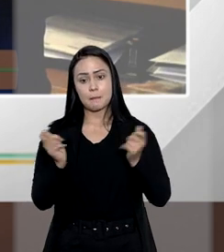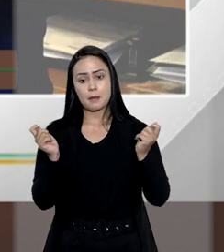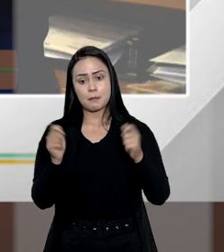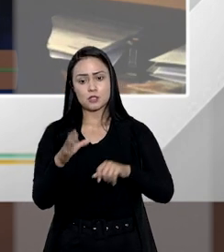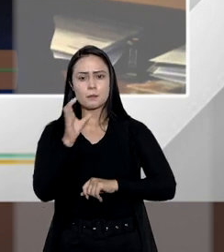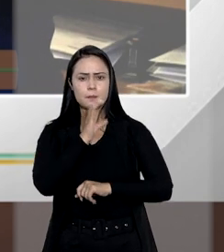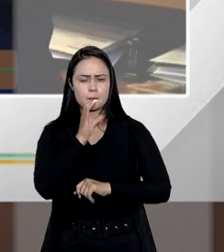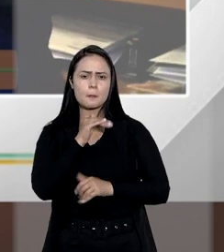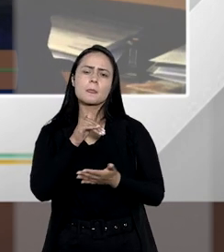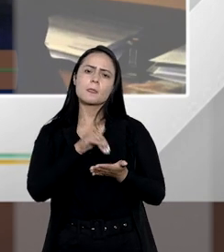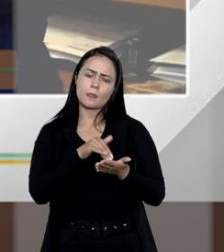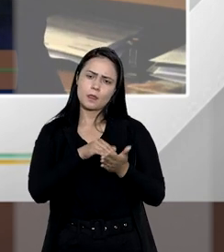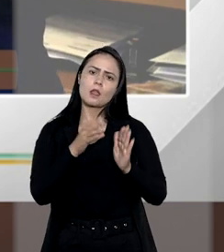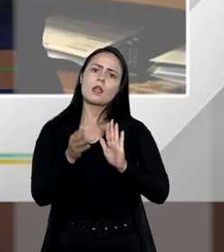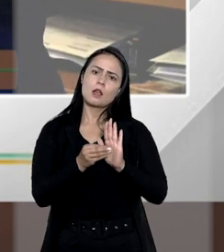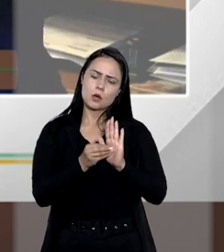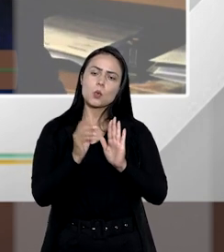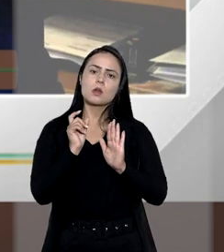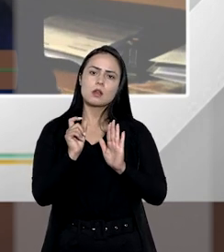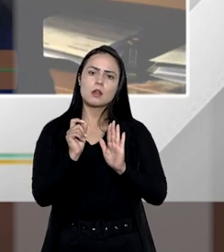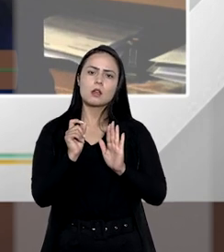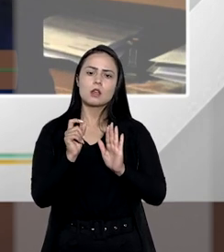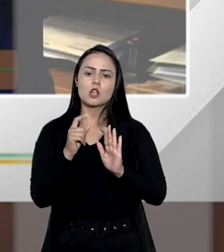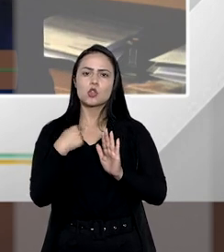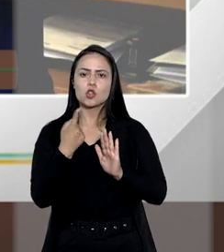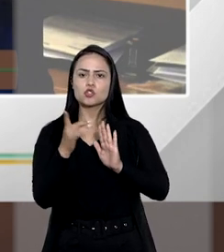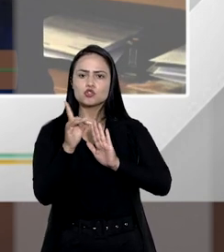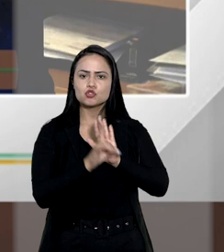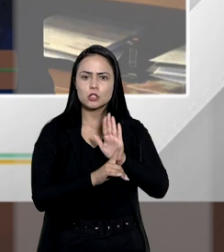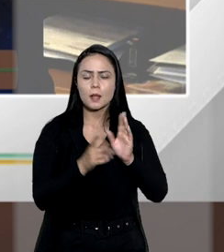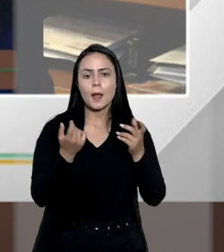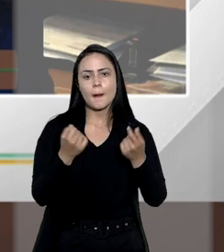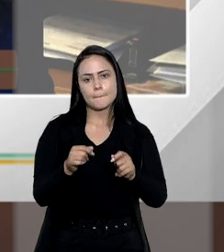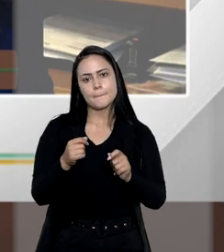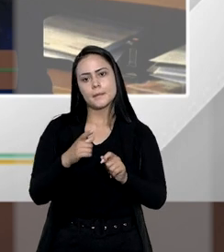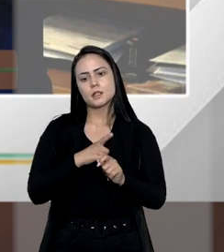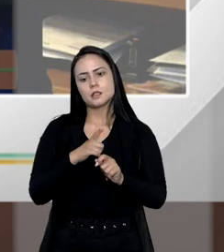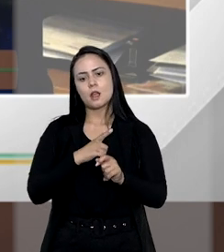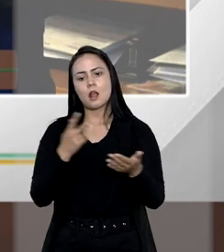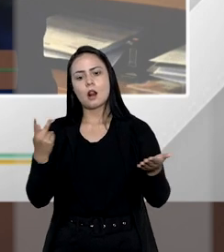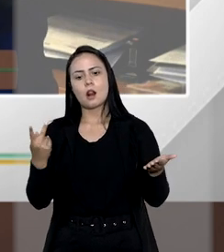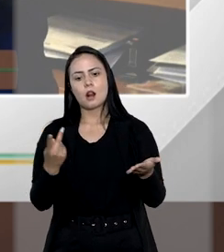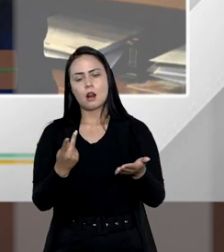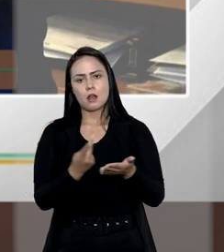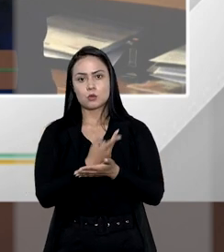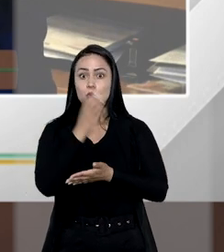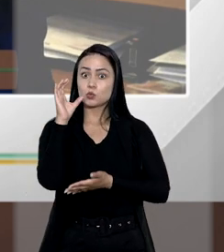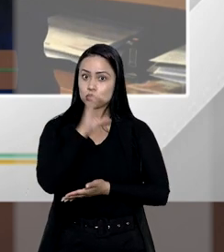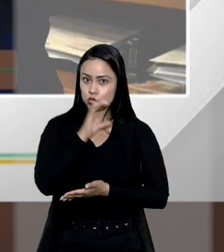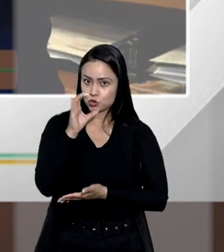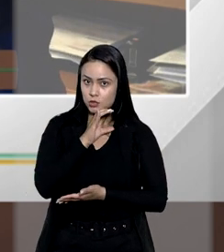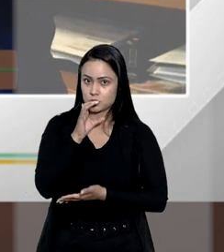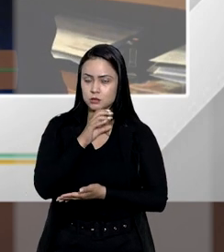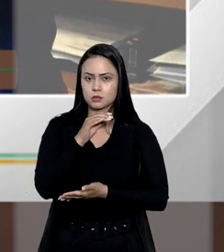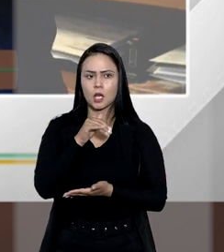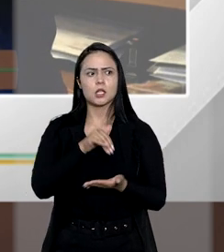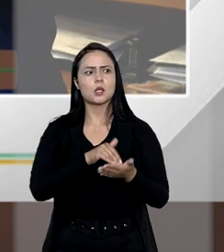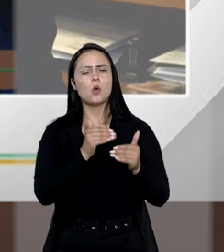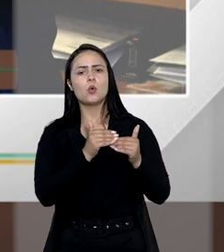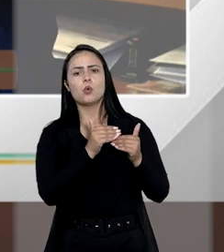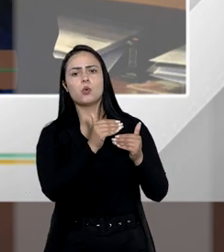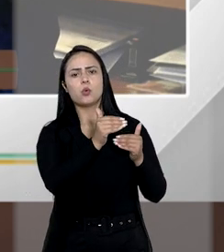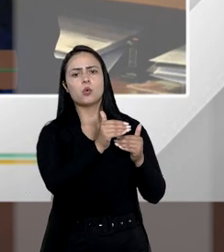rapidamente eu até acrescentaria o seguinte tanto o nosso direito precisa ser revisado e com urgência que eu até